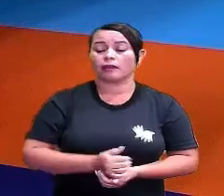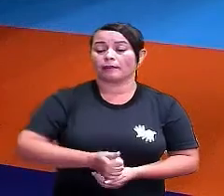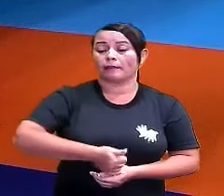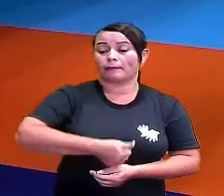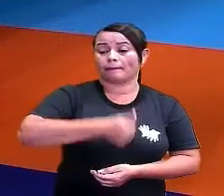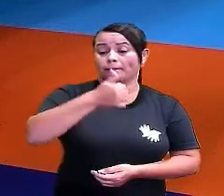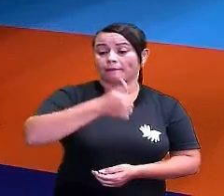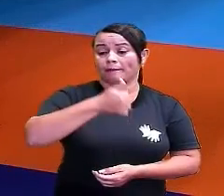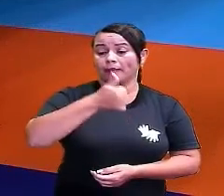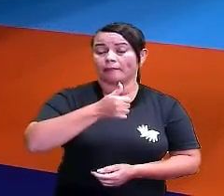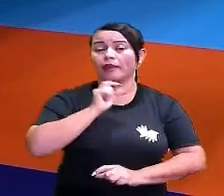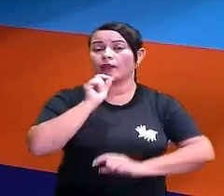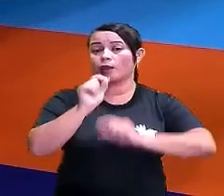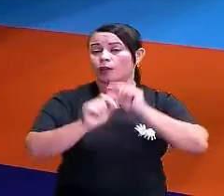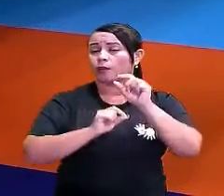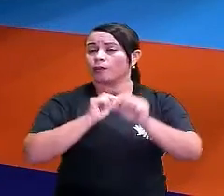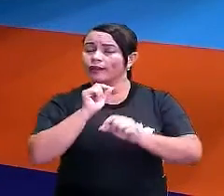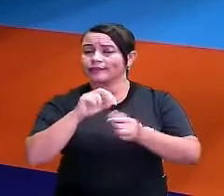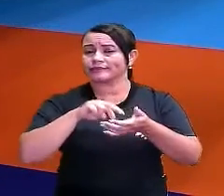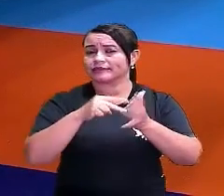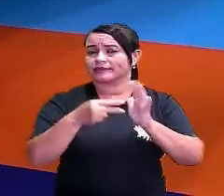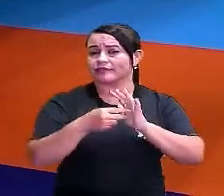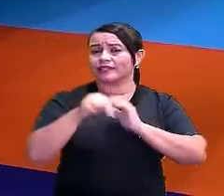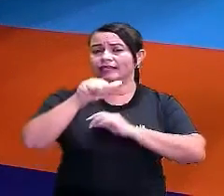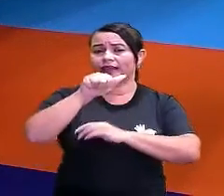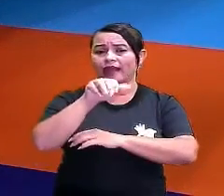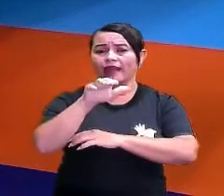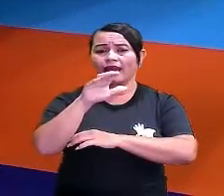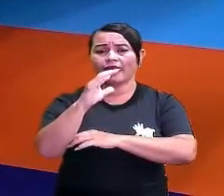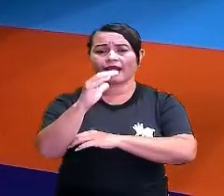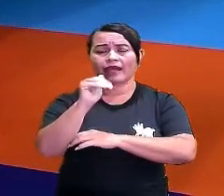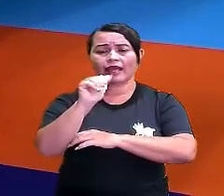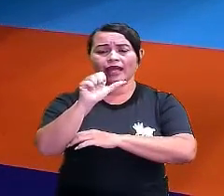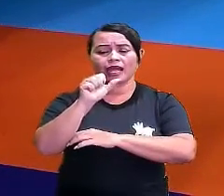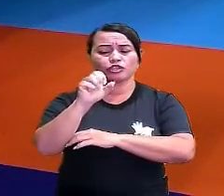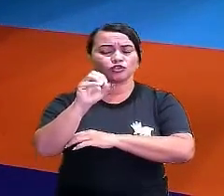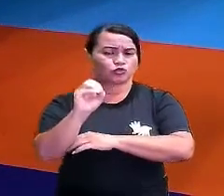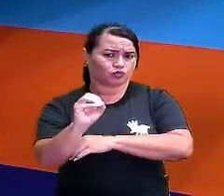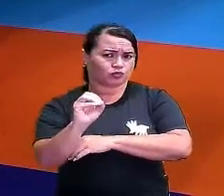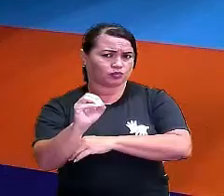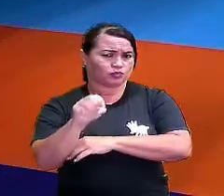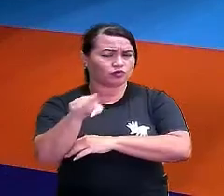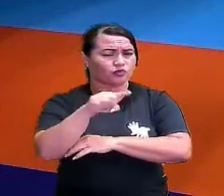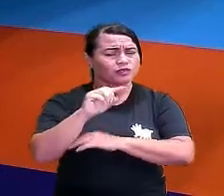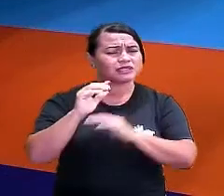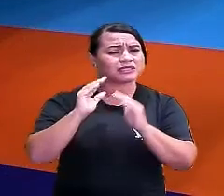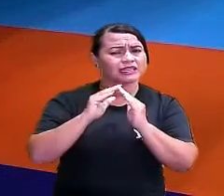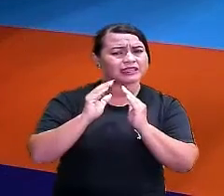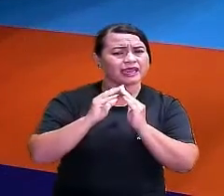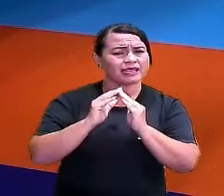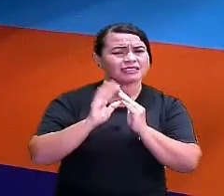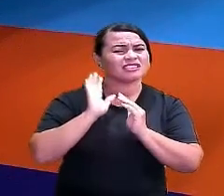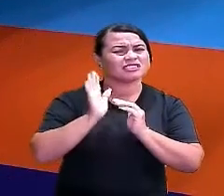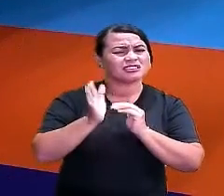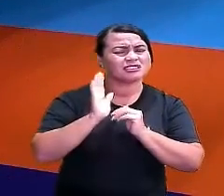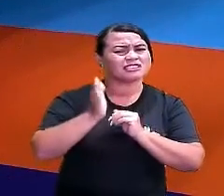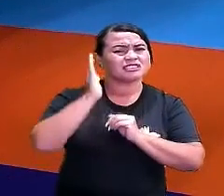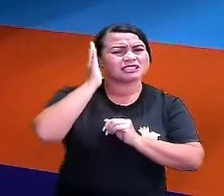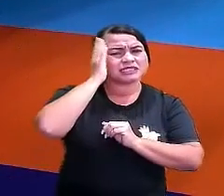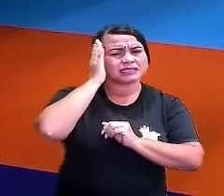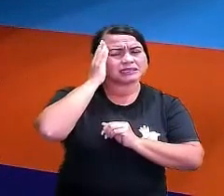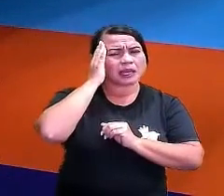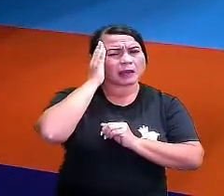primeiro, a gente precisa entender o que é o acaso, tá? Você aí na sua casa, você já